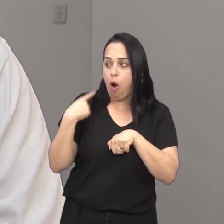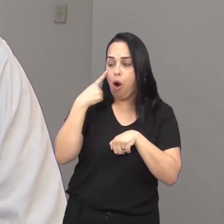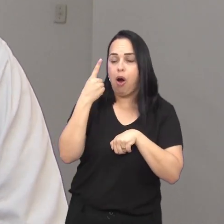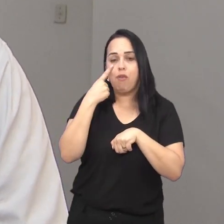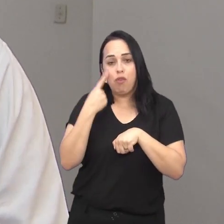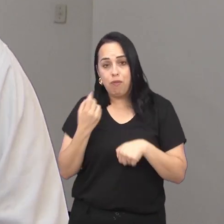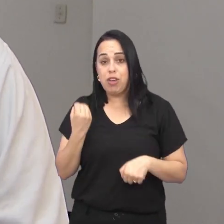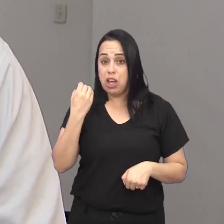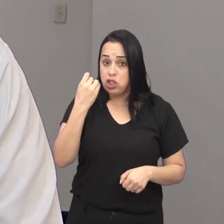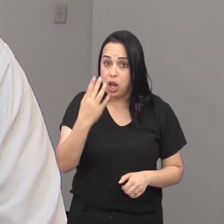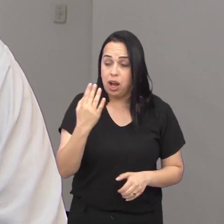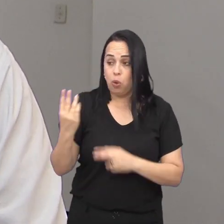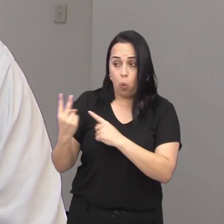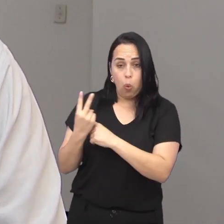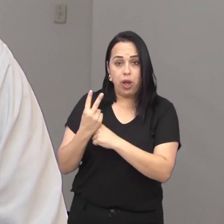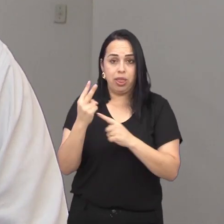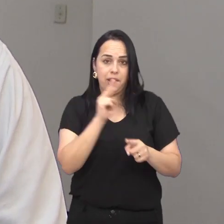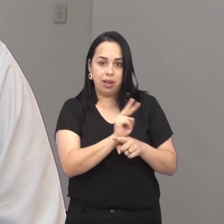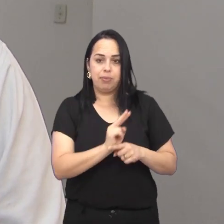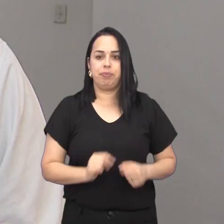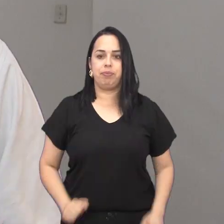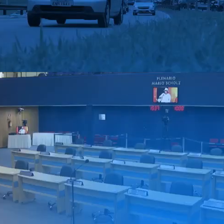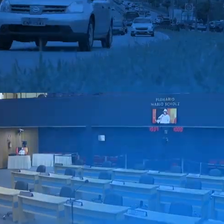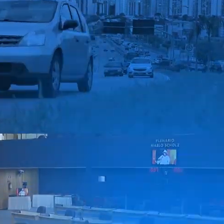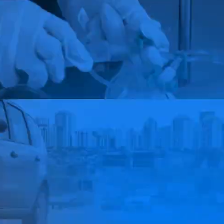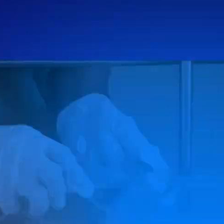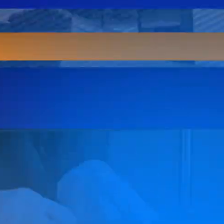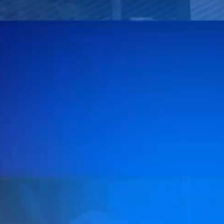consiga proteger de forma mais efetiva o nosso patrimônio.